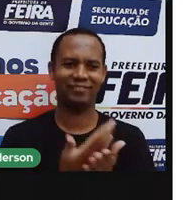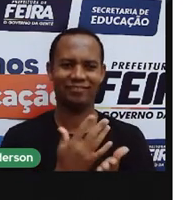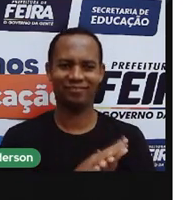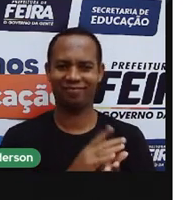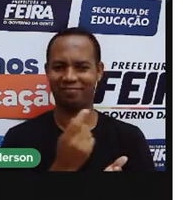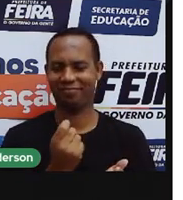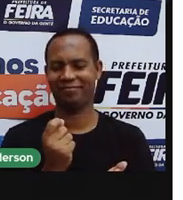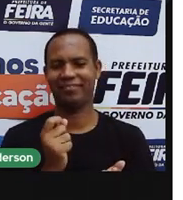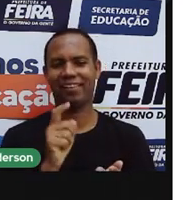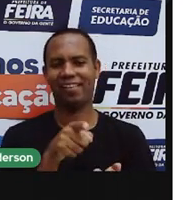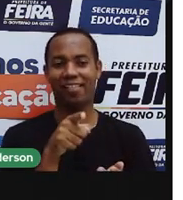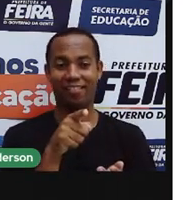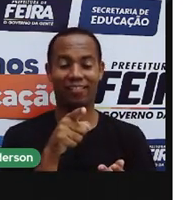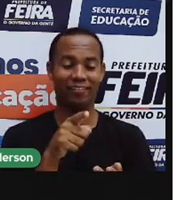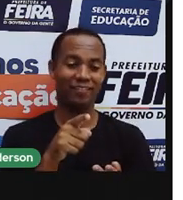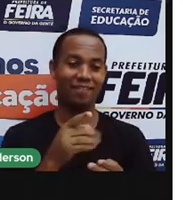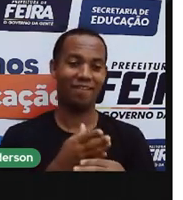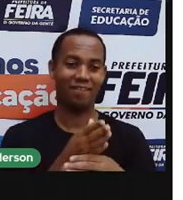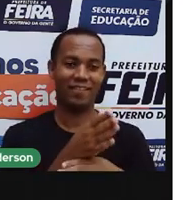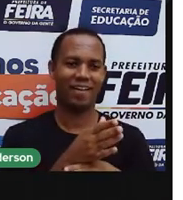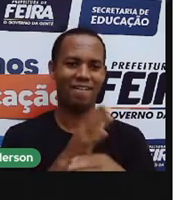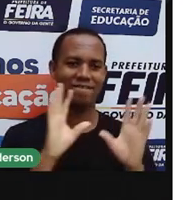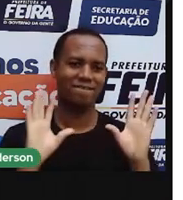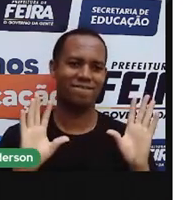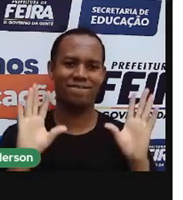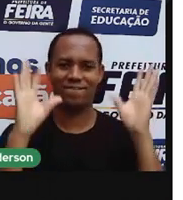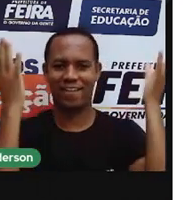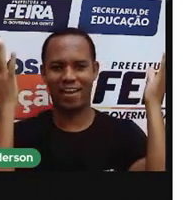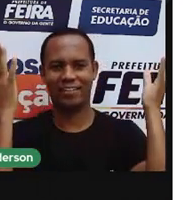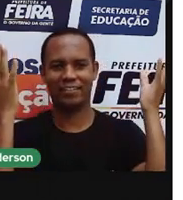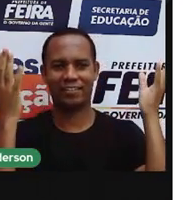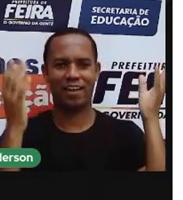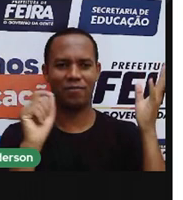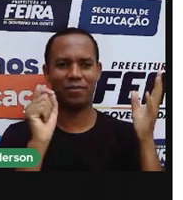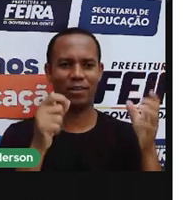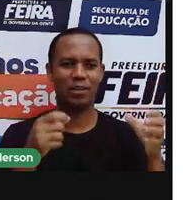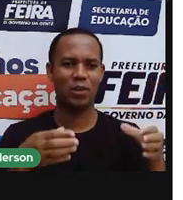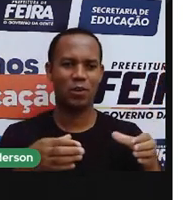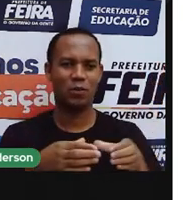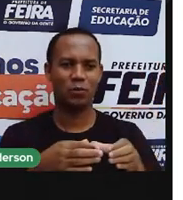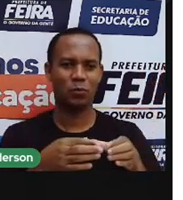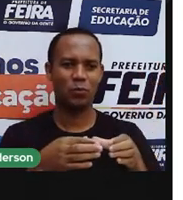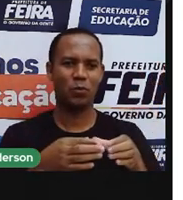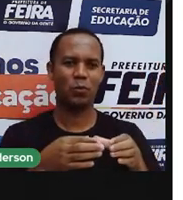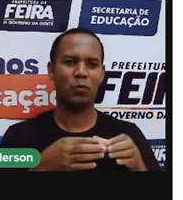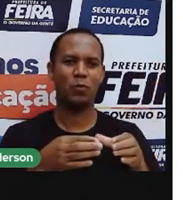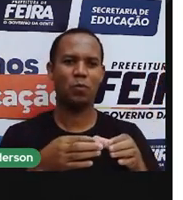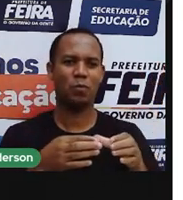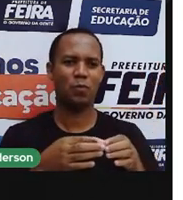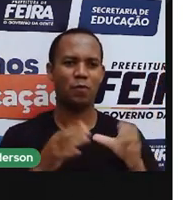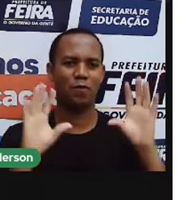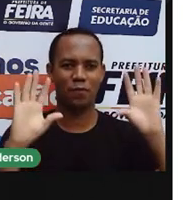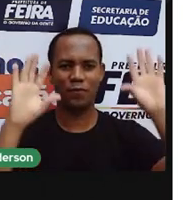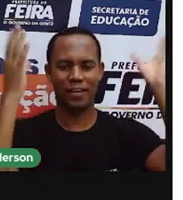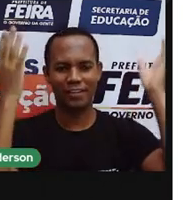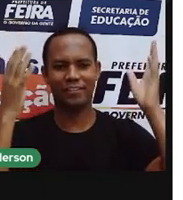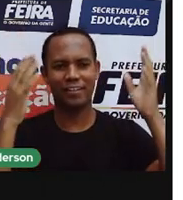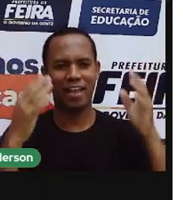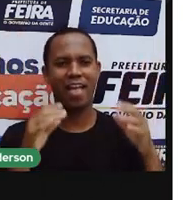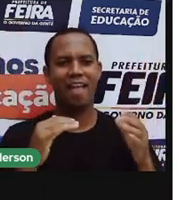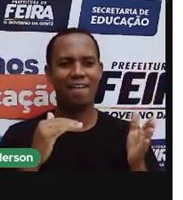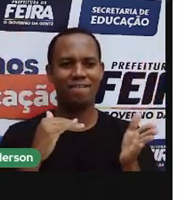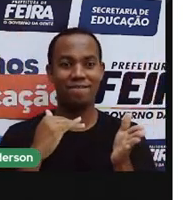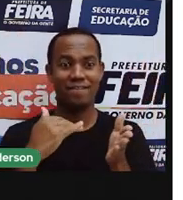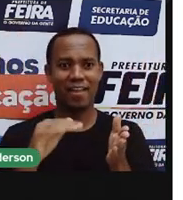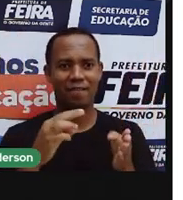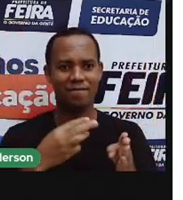Anderson vai a uma festa no final de semana lá para o reisado de Ticuado Sul. Chega lá em Ticuado Sul, o Anderson começa a mandar um WhatsApp para a